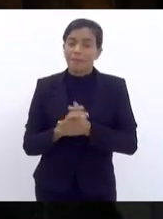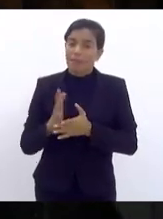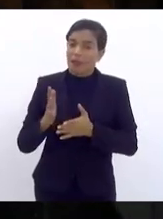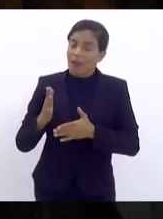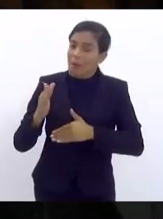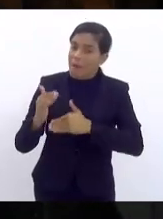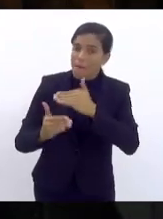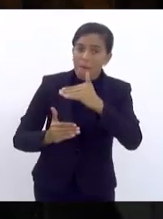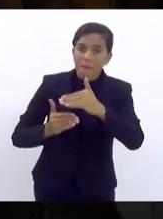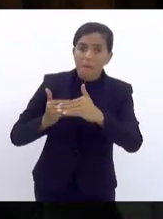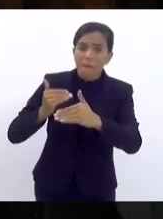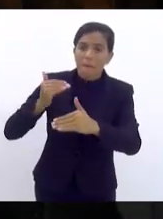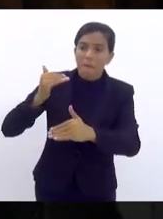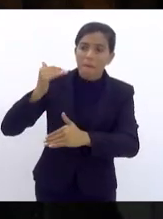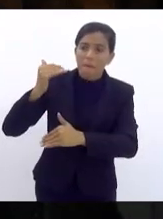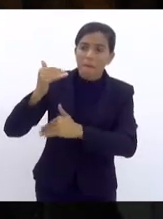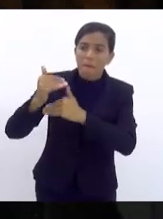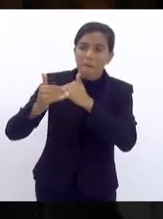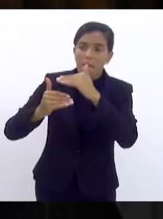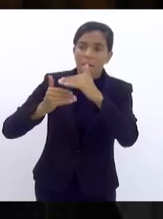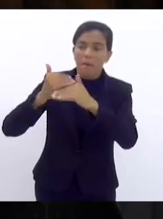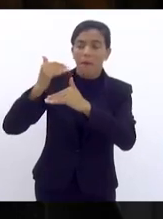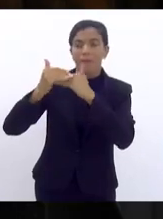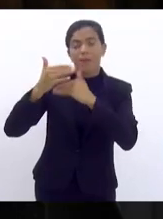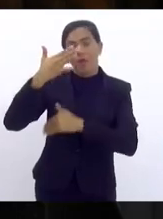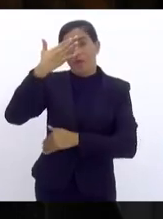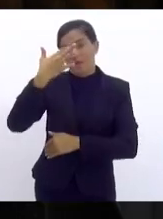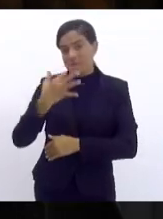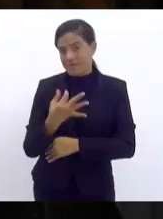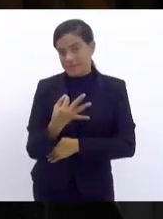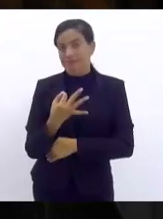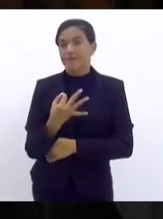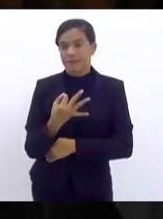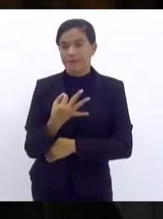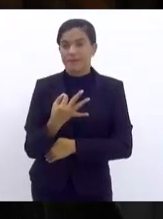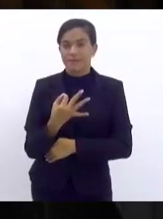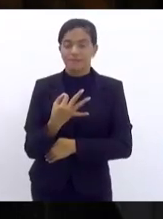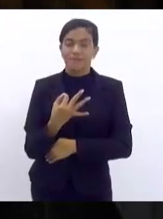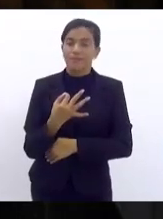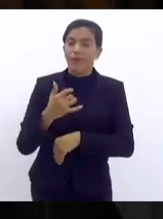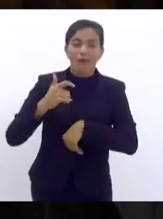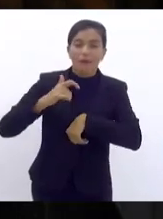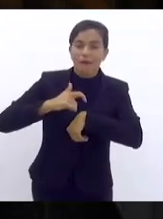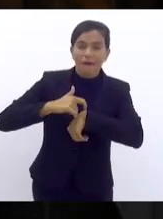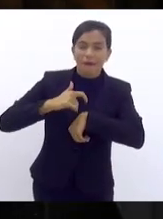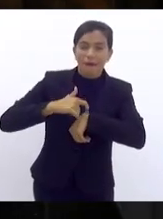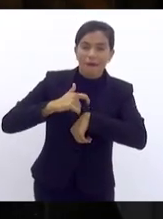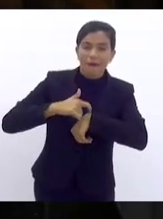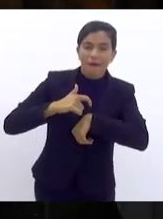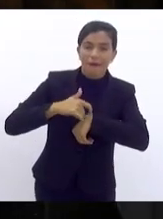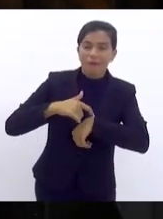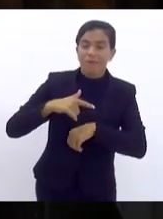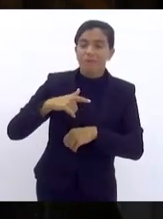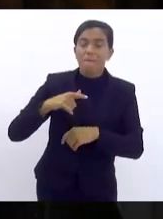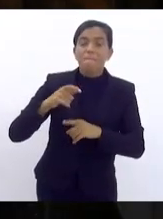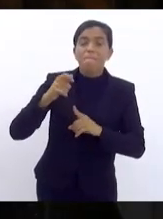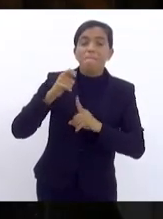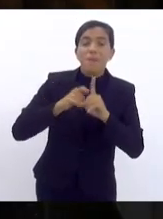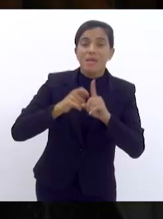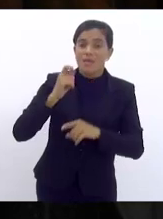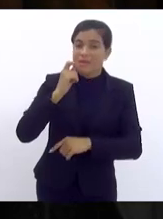desenvolvimento e que tenho certeza que, quando chegar setembro, setembro,